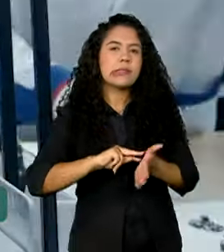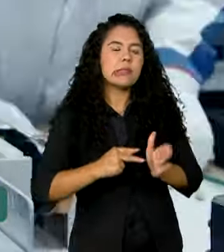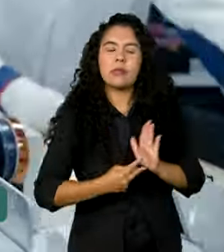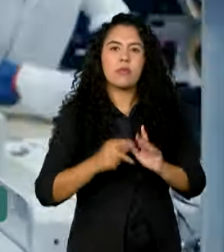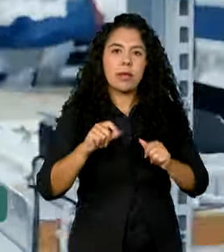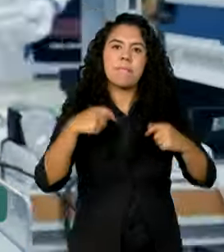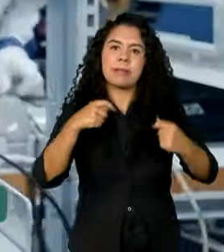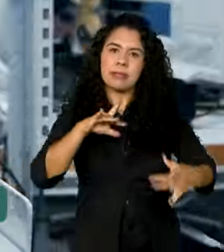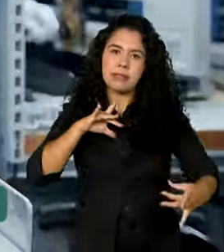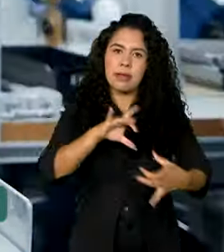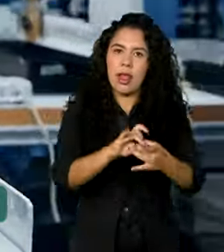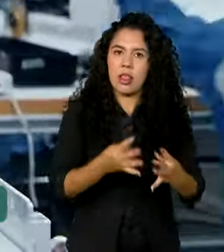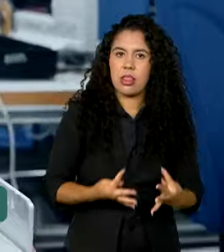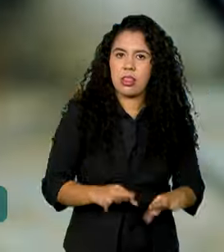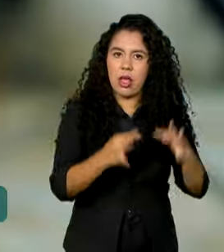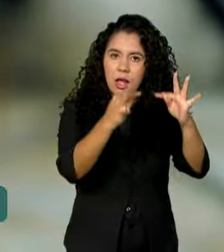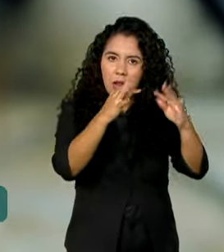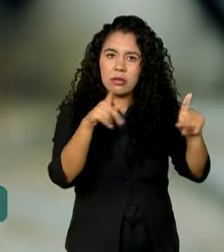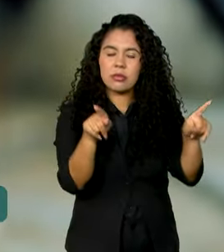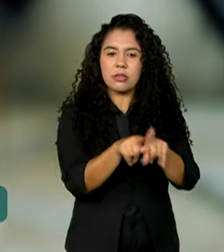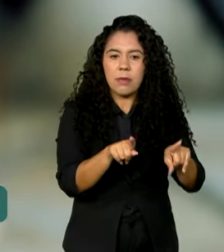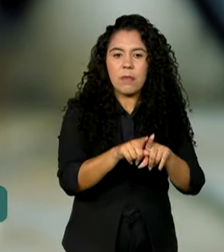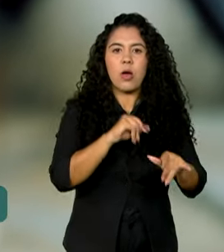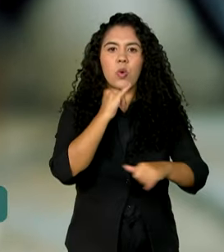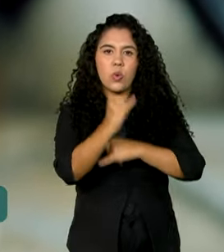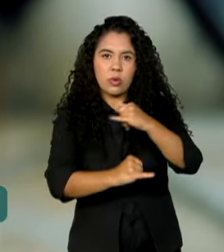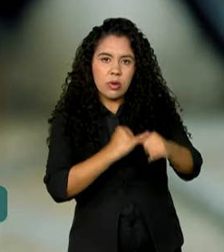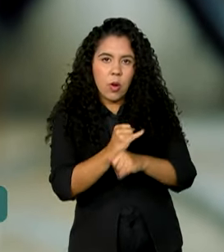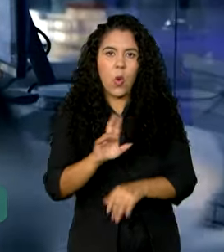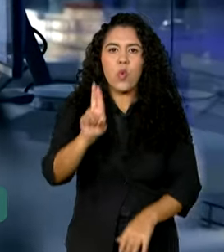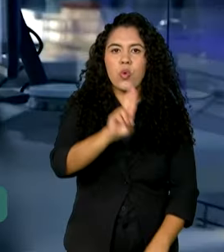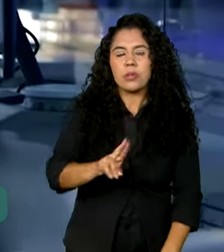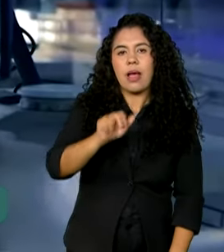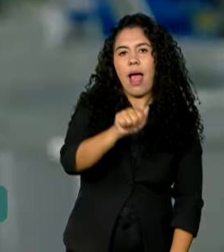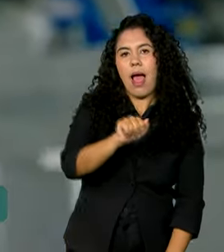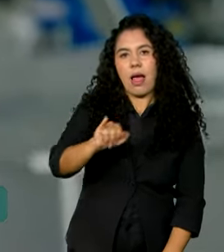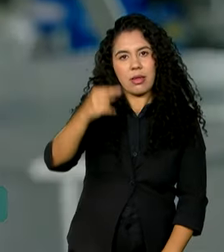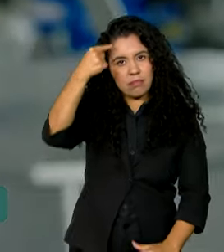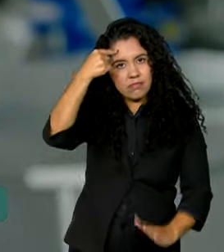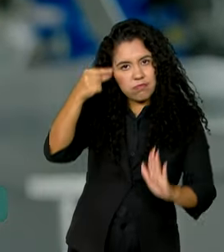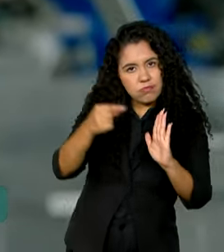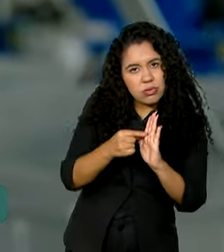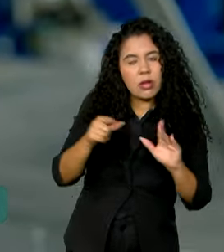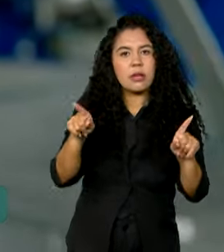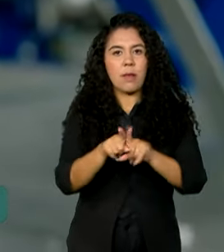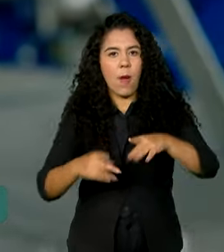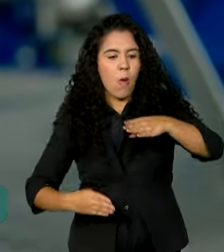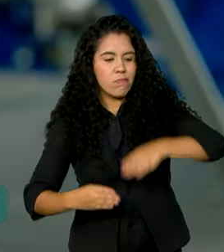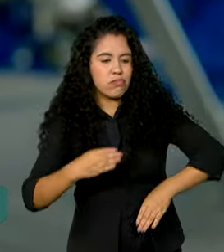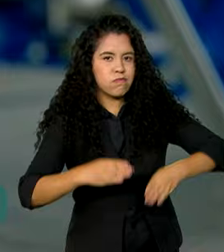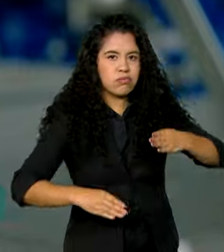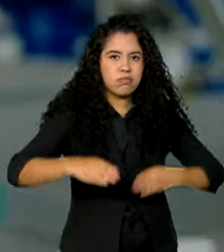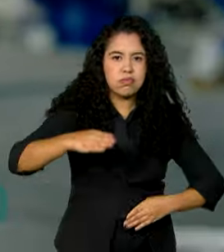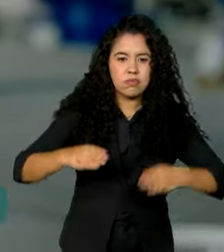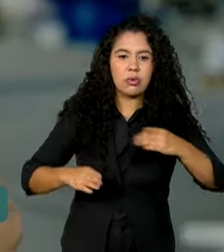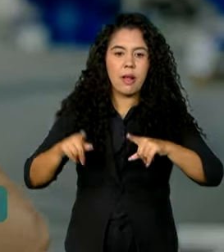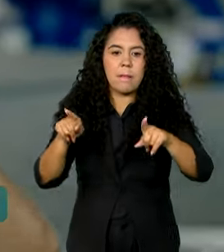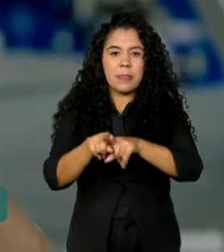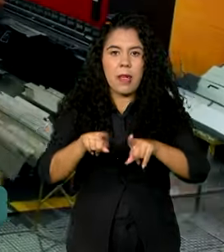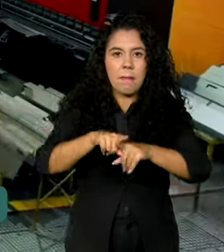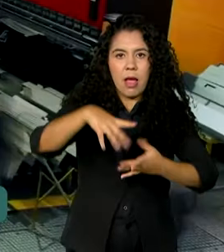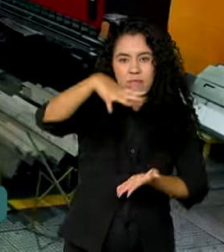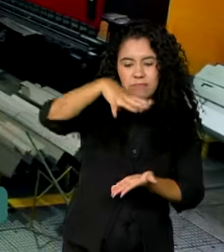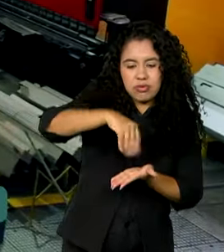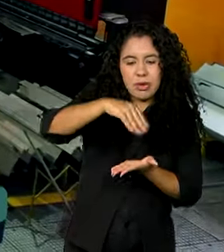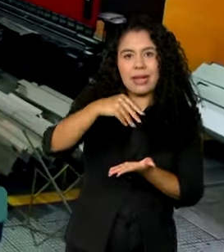tecnologias como Internet das Coisas, Inteligência Artificial, Big Data, Robótica e Impressão 3D, por